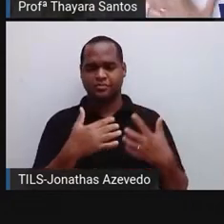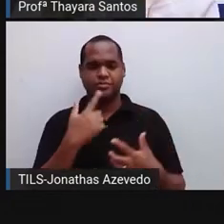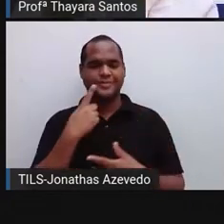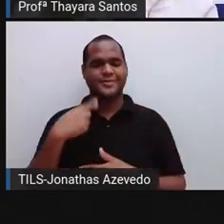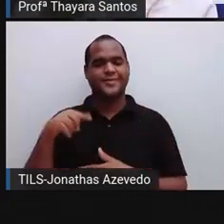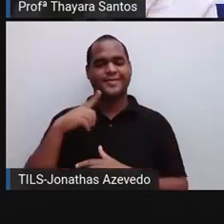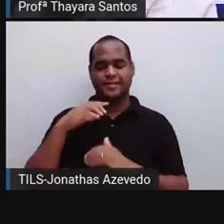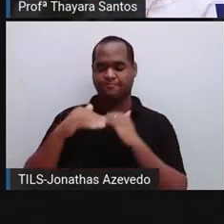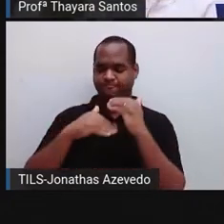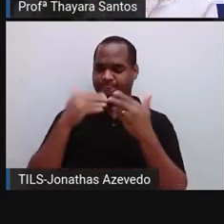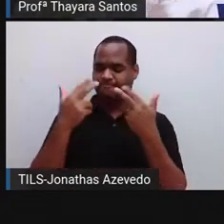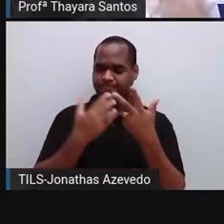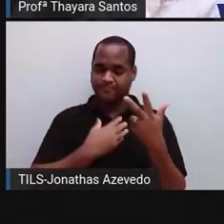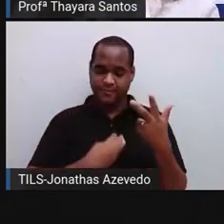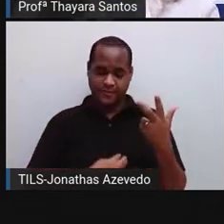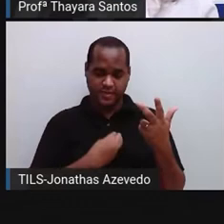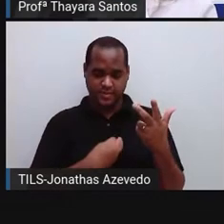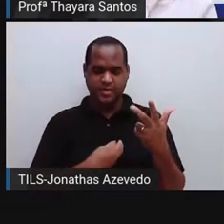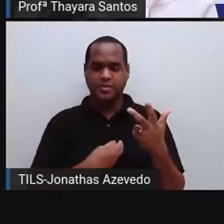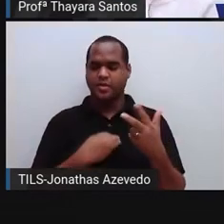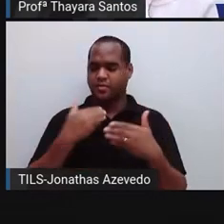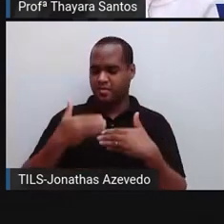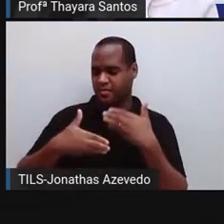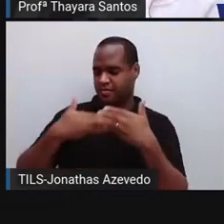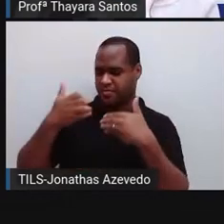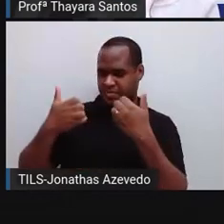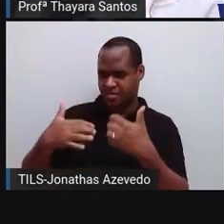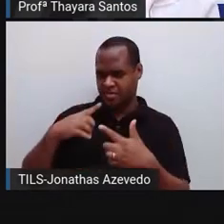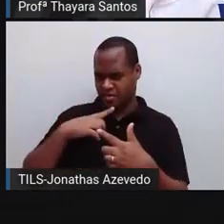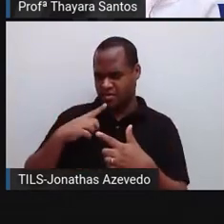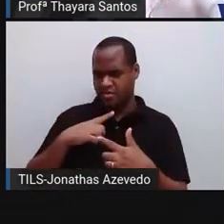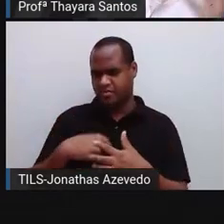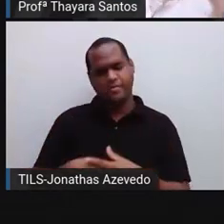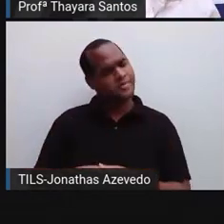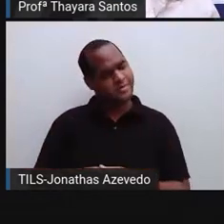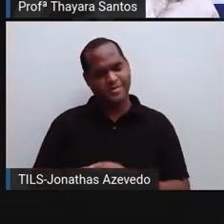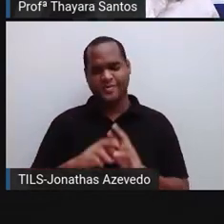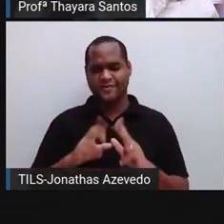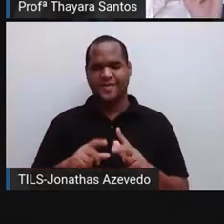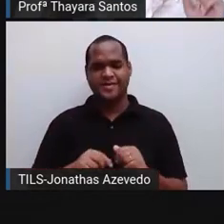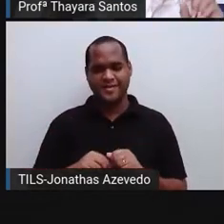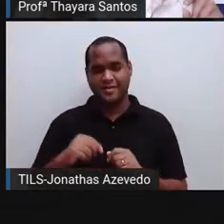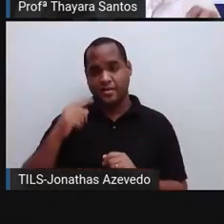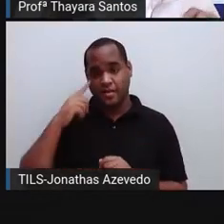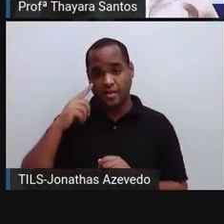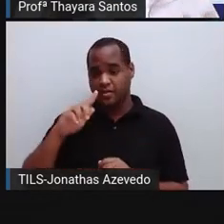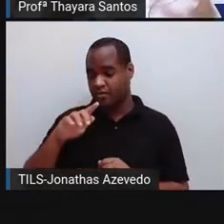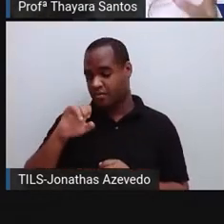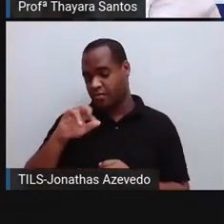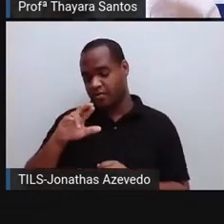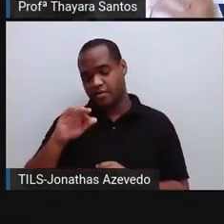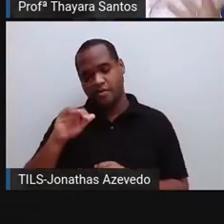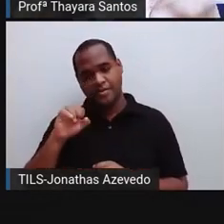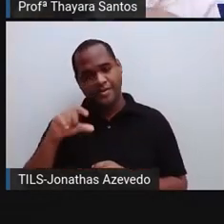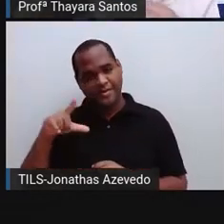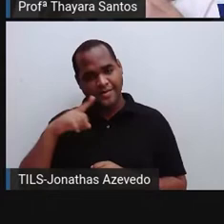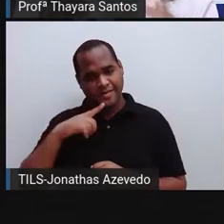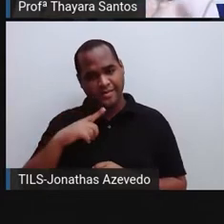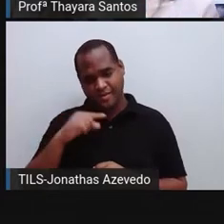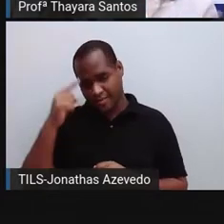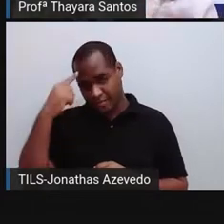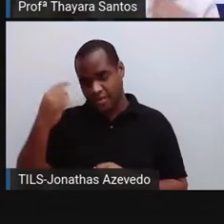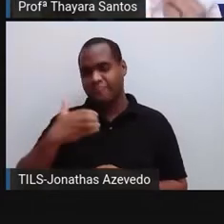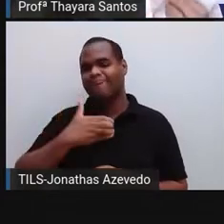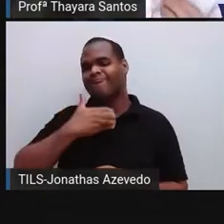desenvolve ao longo da vida, a gente não passa para os nossos descendentes. É como aquelas girafas, né? Se o pescoço delas tivesse